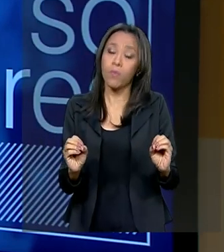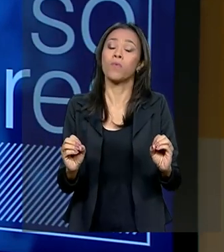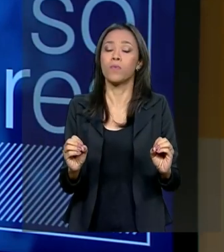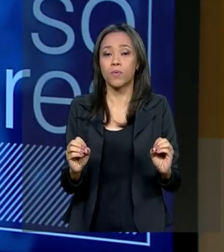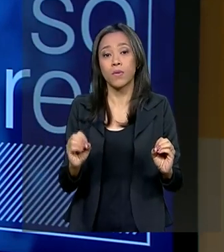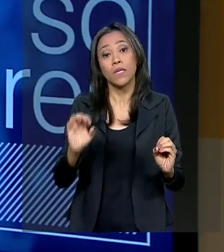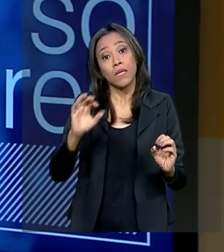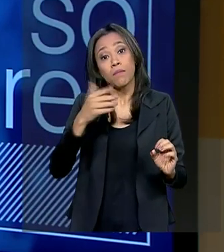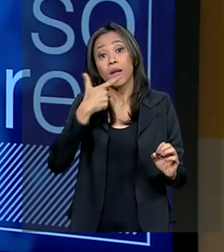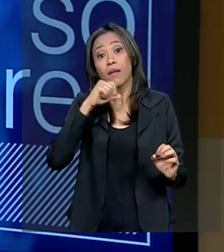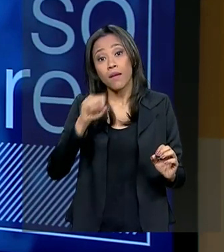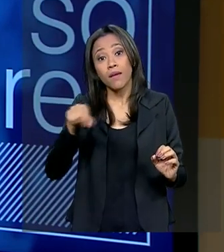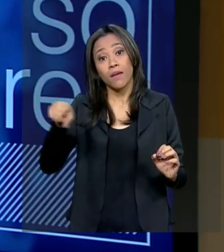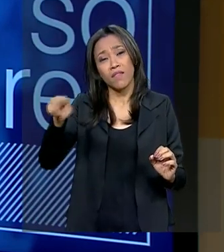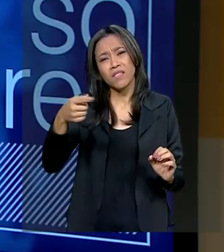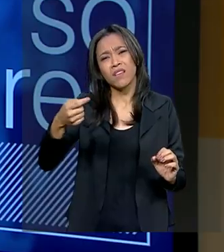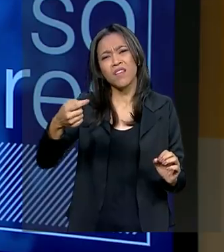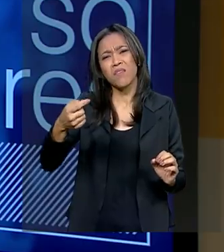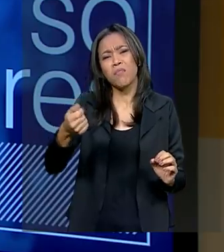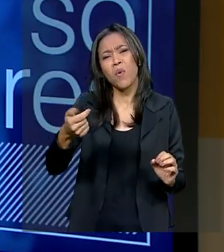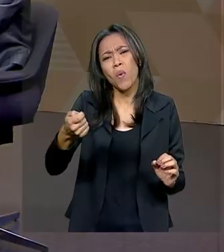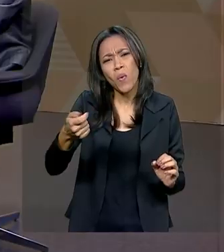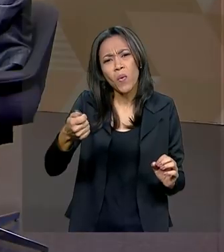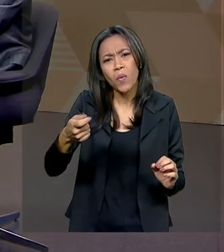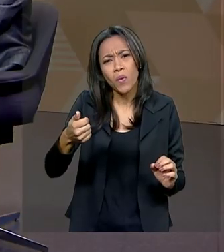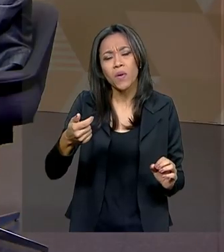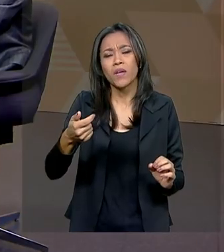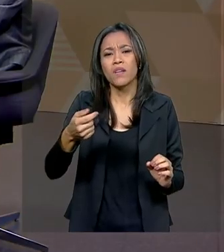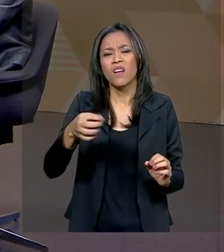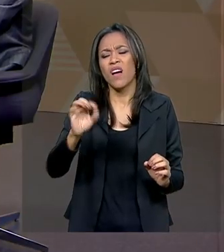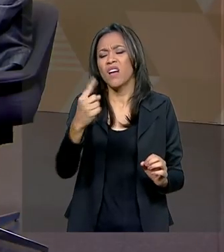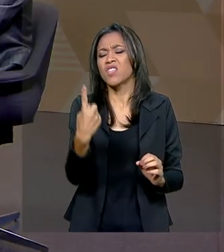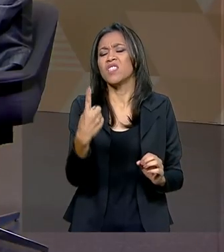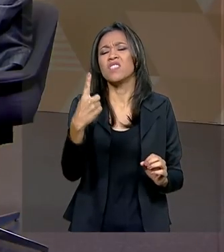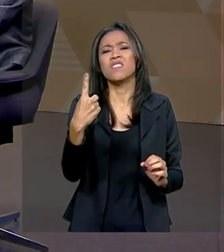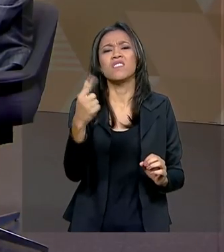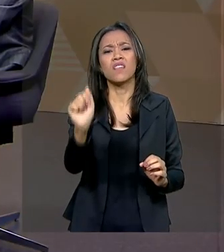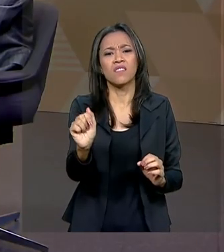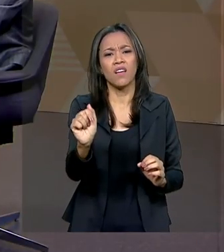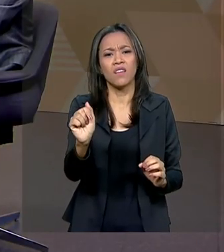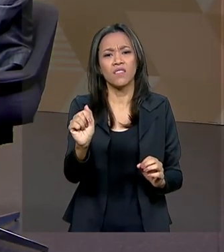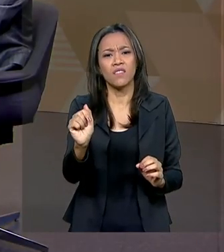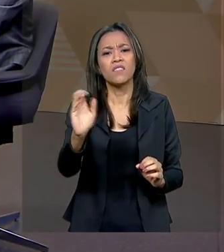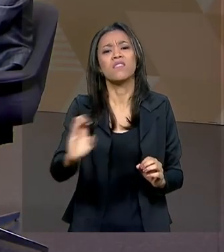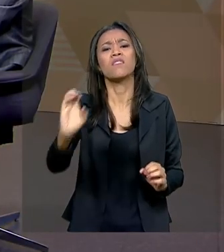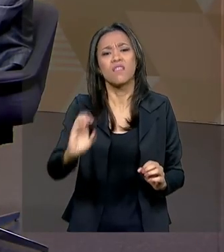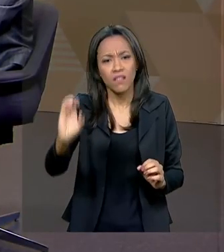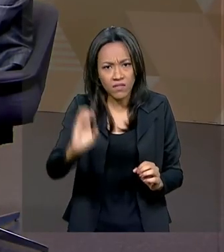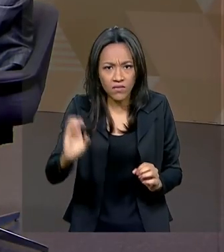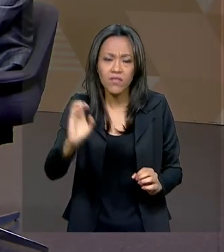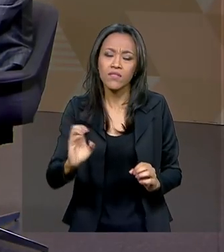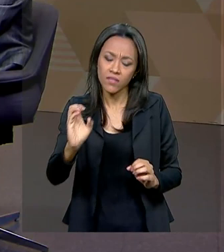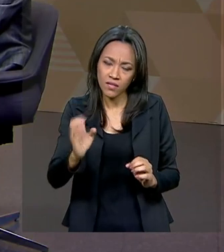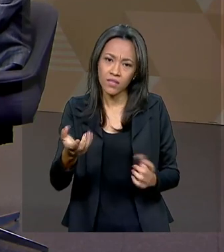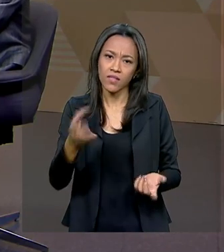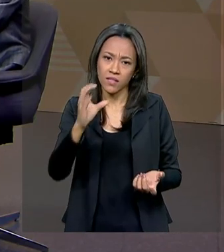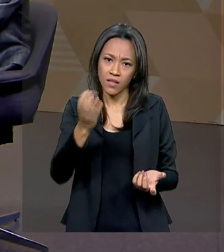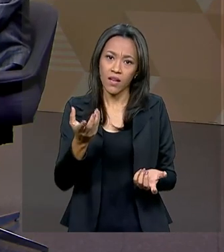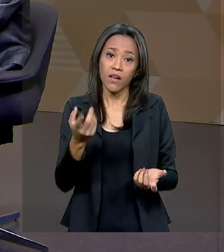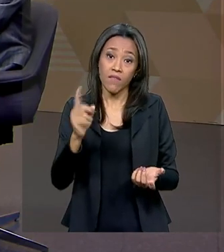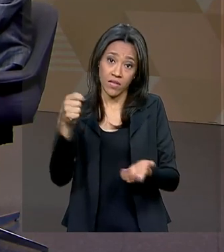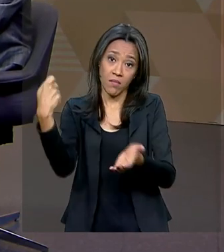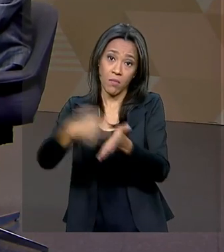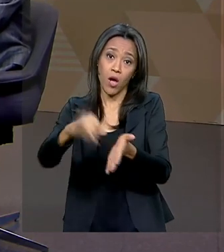Evidentemente vai ter um custo, mas são centavos, pouquíssimos centavos. Então, 17 centavos para o contribuinte, já vai ser pago por